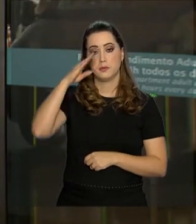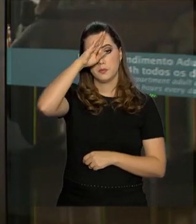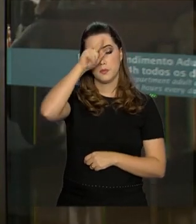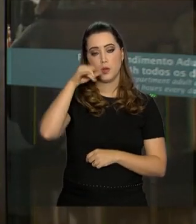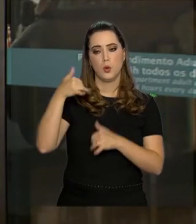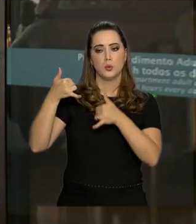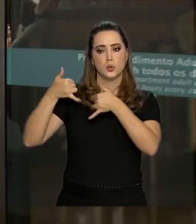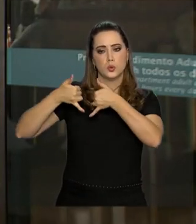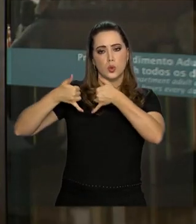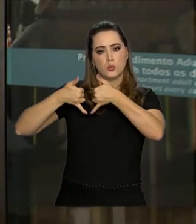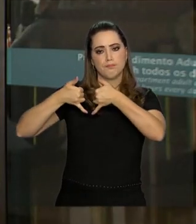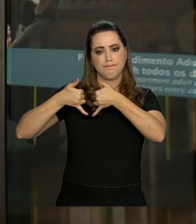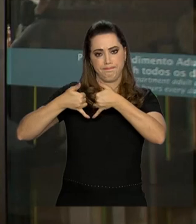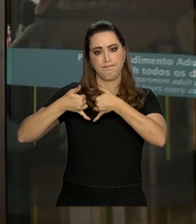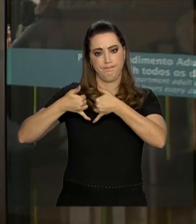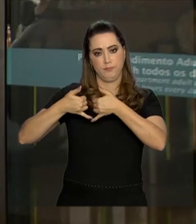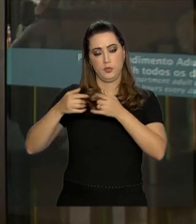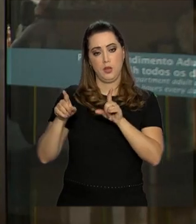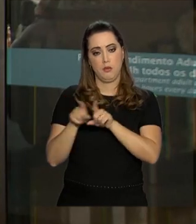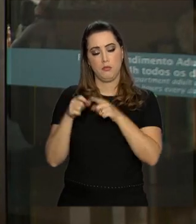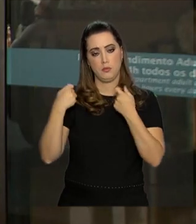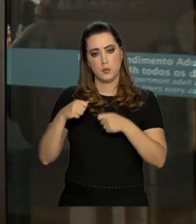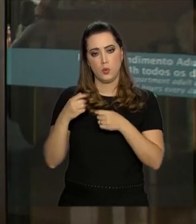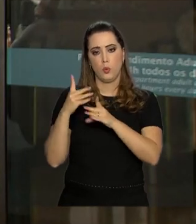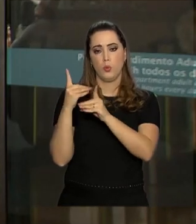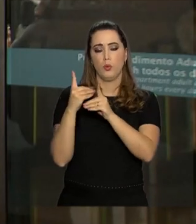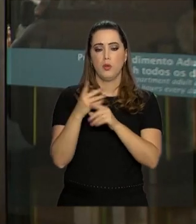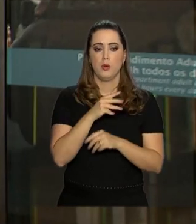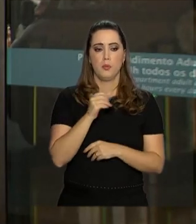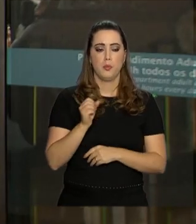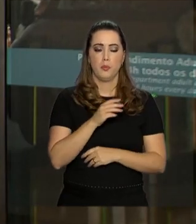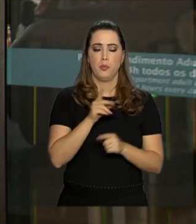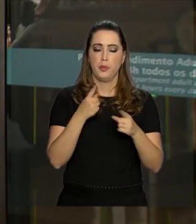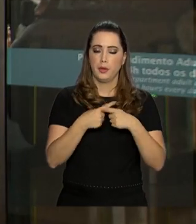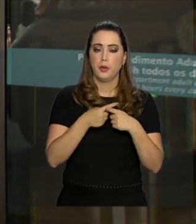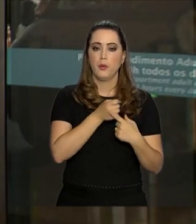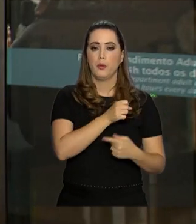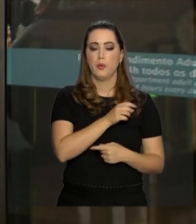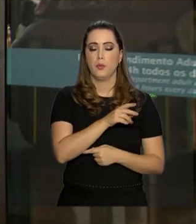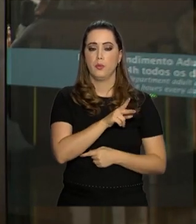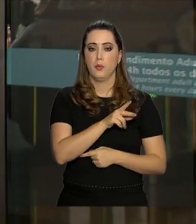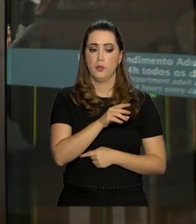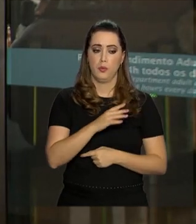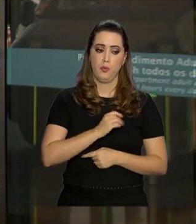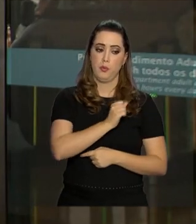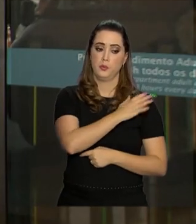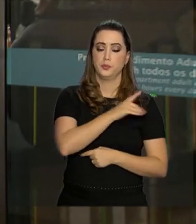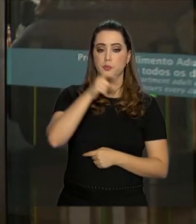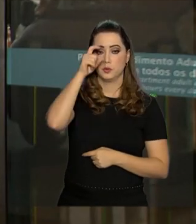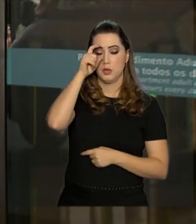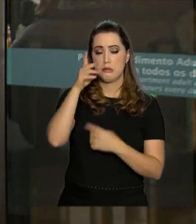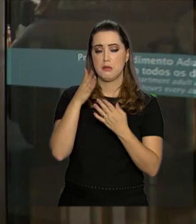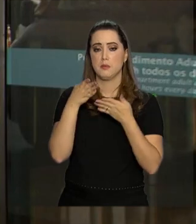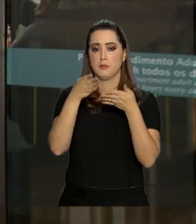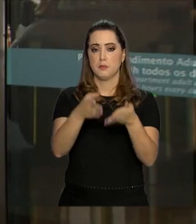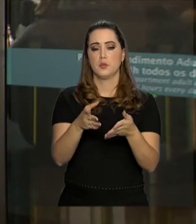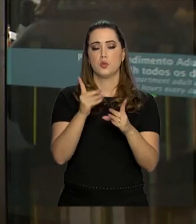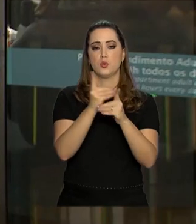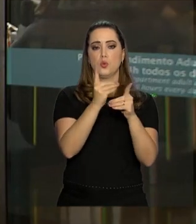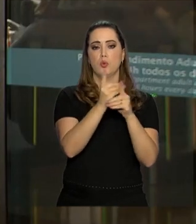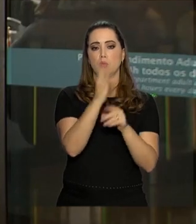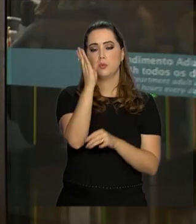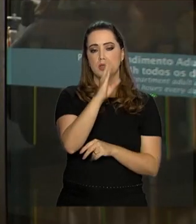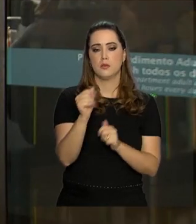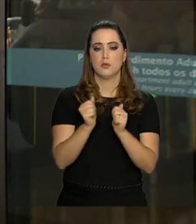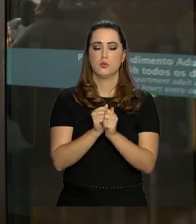Hamilton Mourão, que está participando de um encontro Para celebrar o comércio entre Brasil e China De acordo com Otávio